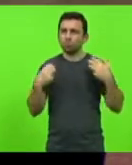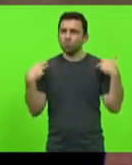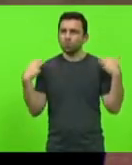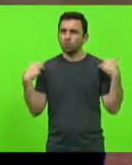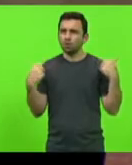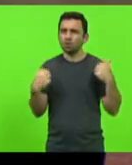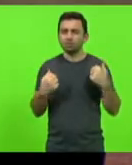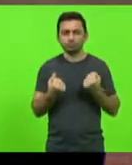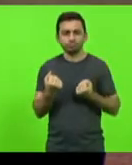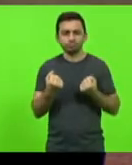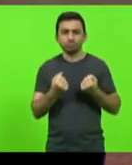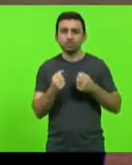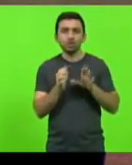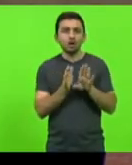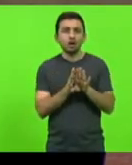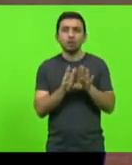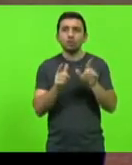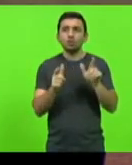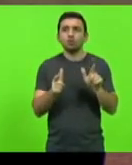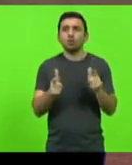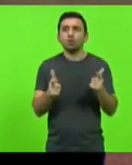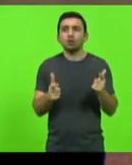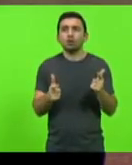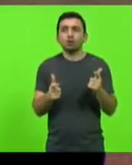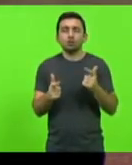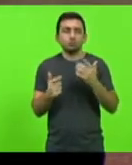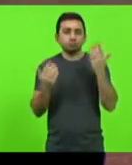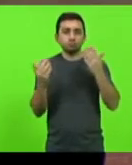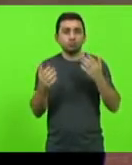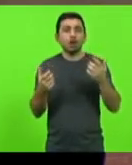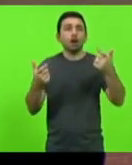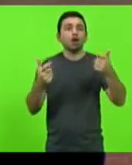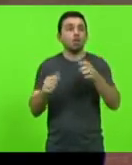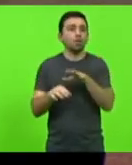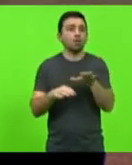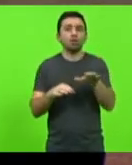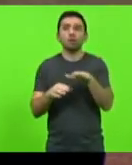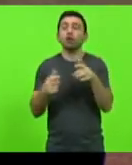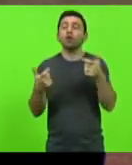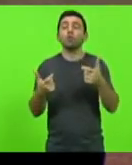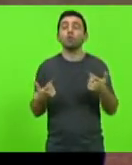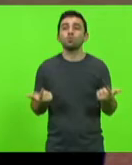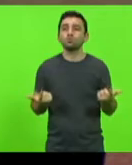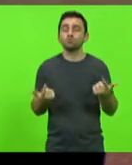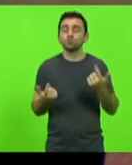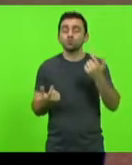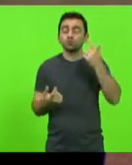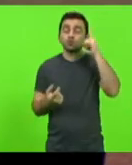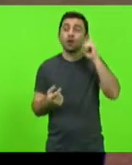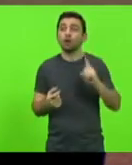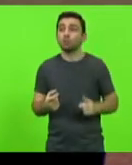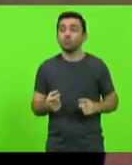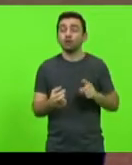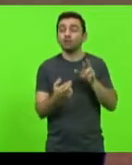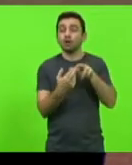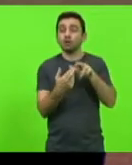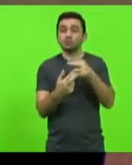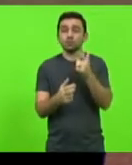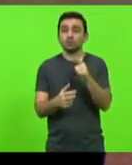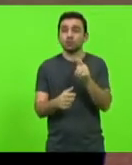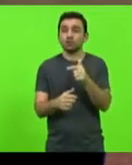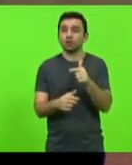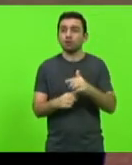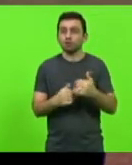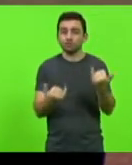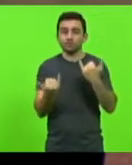chega em determinado ponto que ele não tem direção nenhuma, não tem aonde, não tem referência e o risco de acidente tem